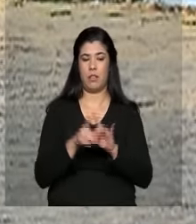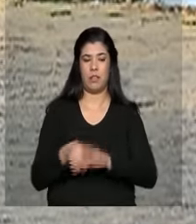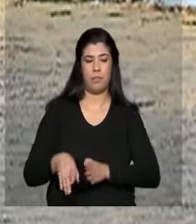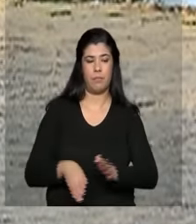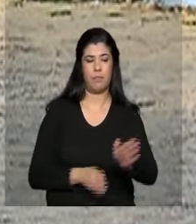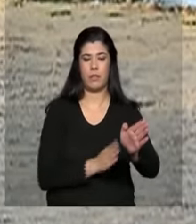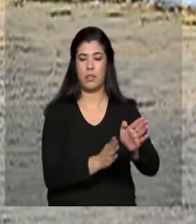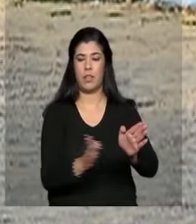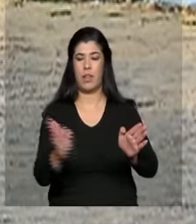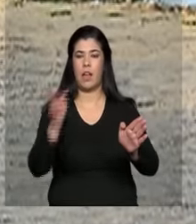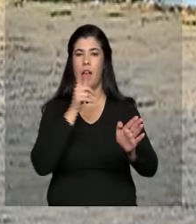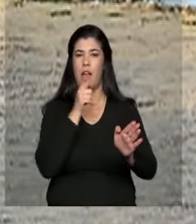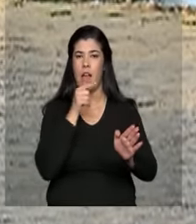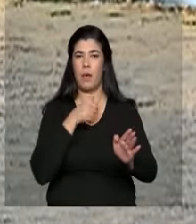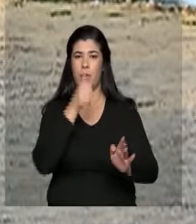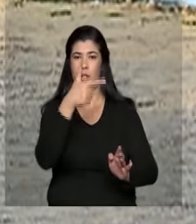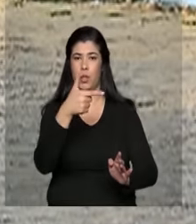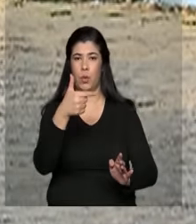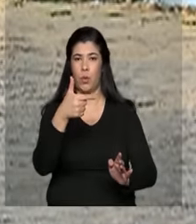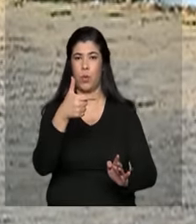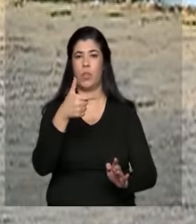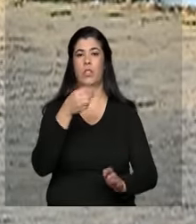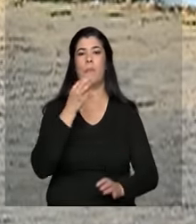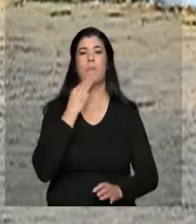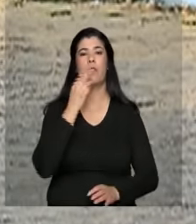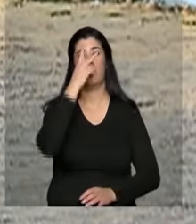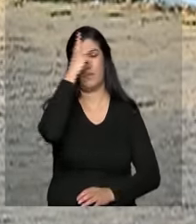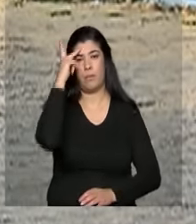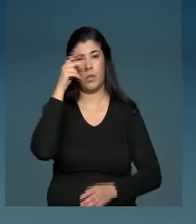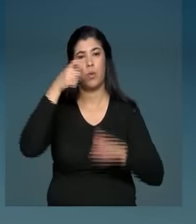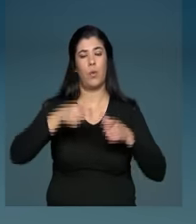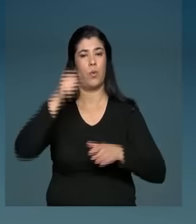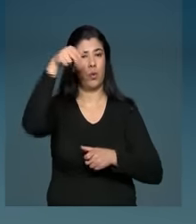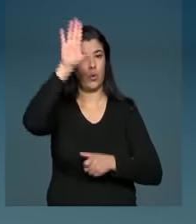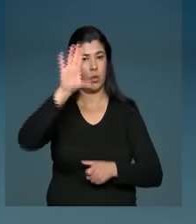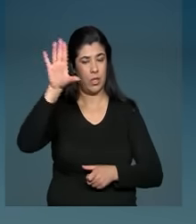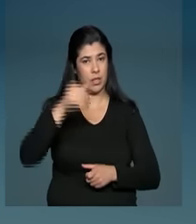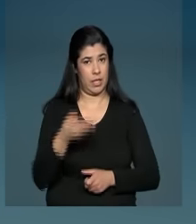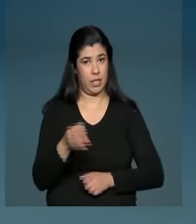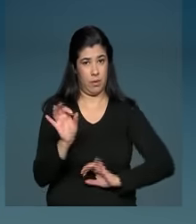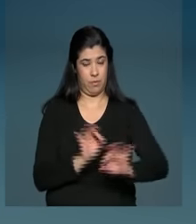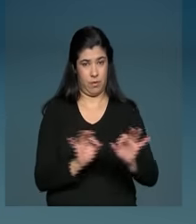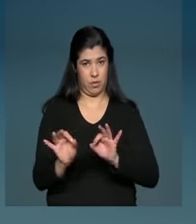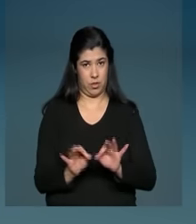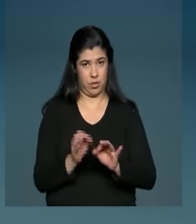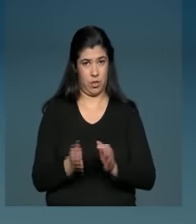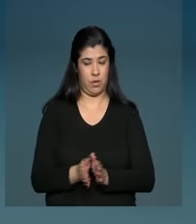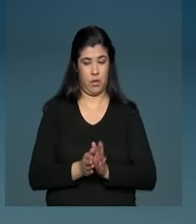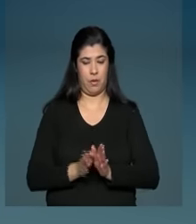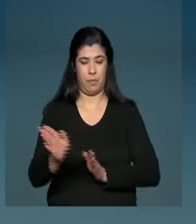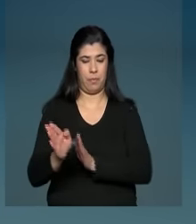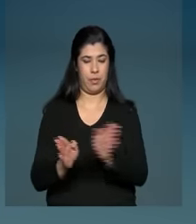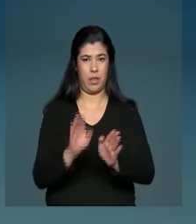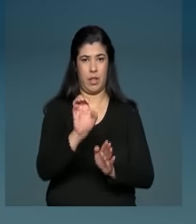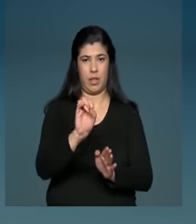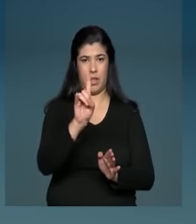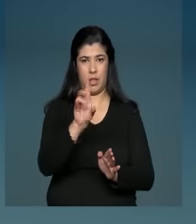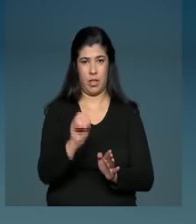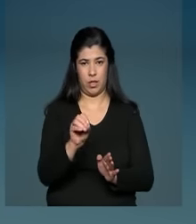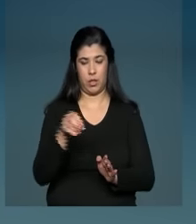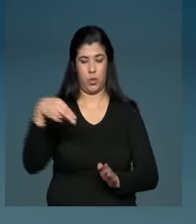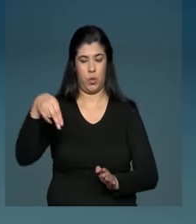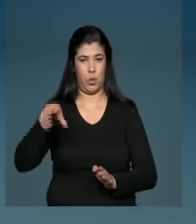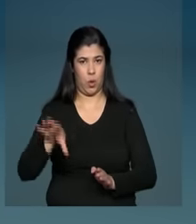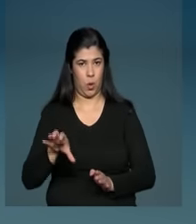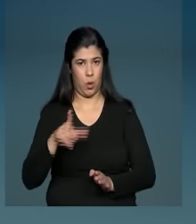vai levar água para 12 milhões de pessoas no Nordeste. O projeto é dividido em dois eixos. O eixo norte, que